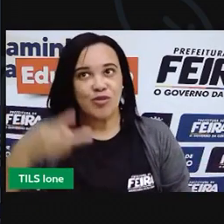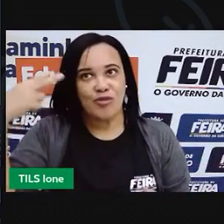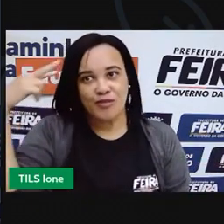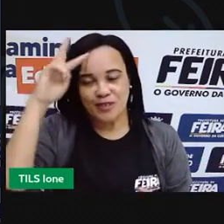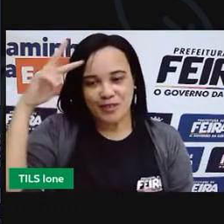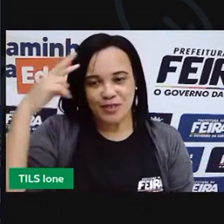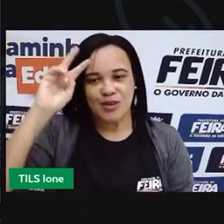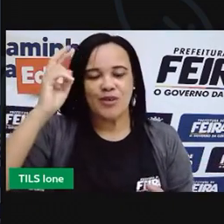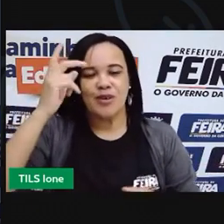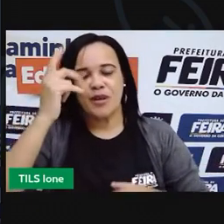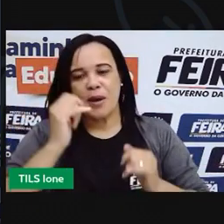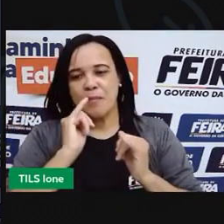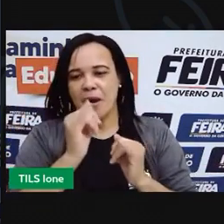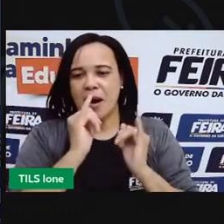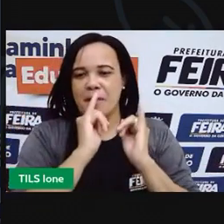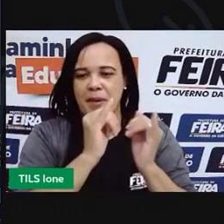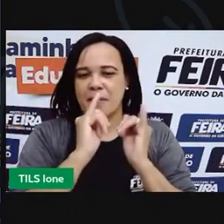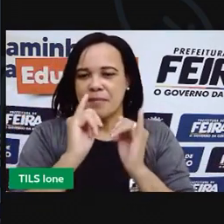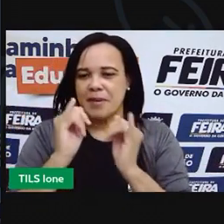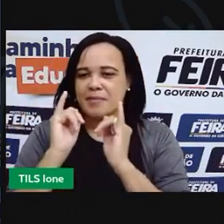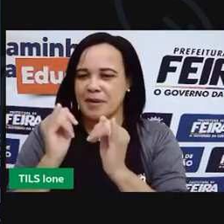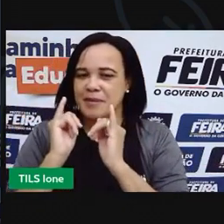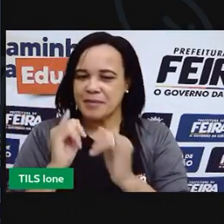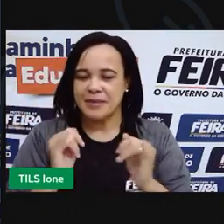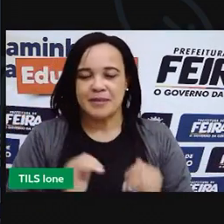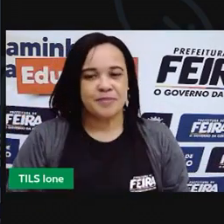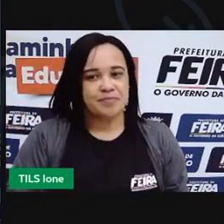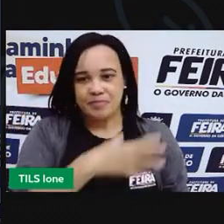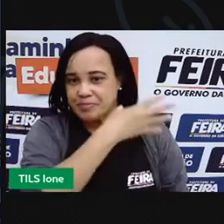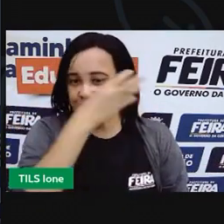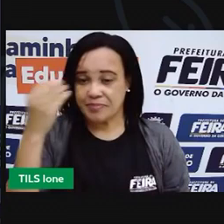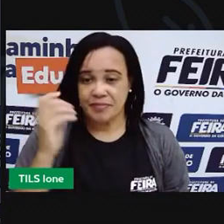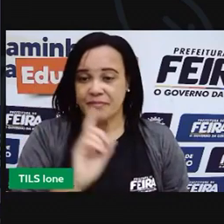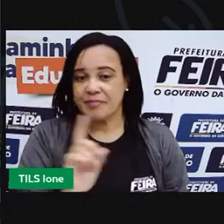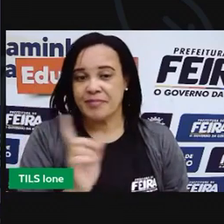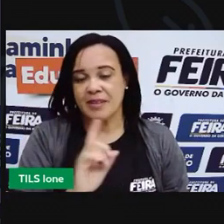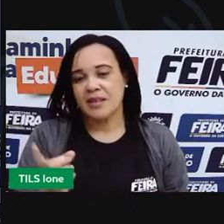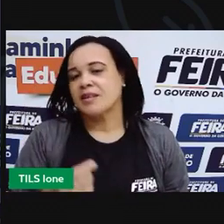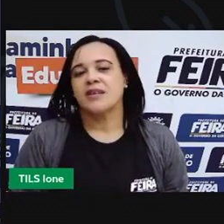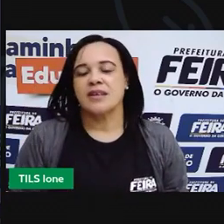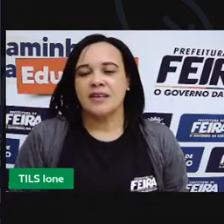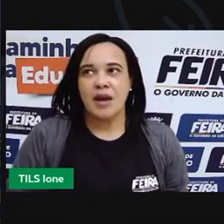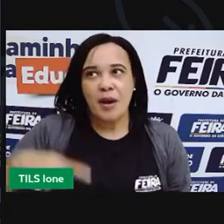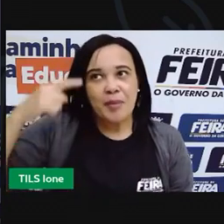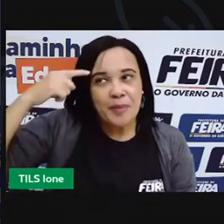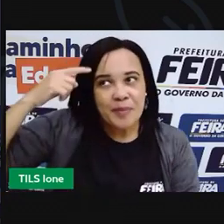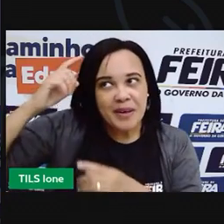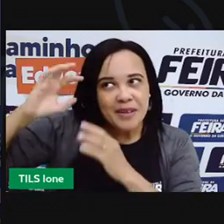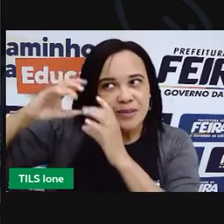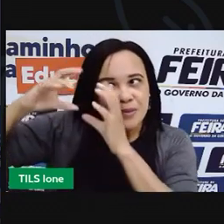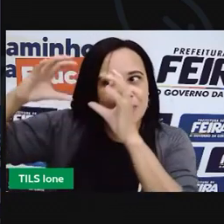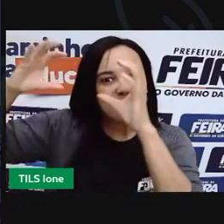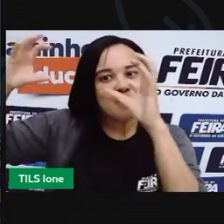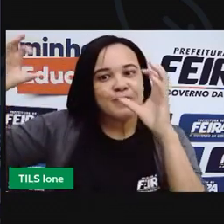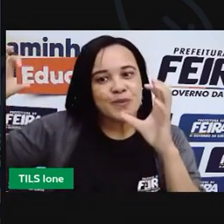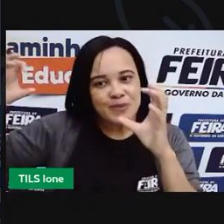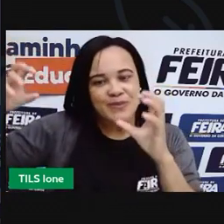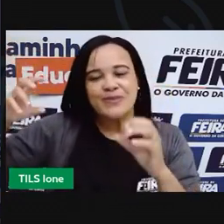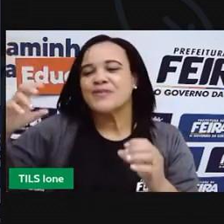porquinhos. Ó, não esquece, entra comigo nesse faz de conta.